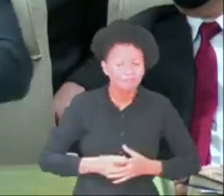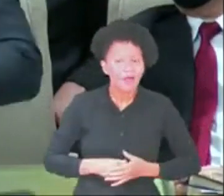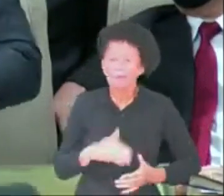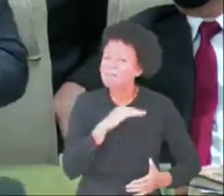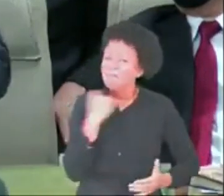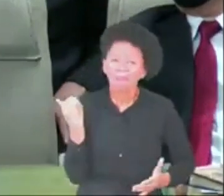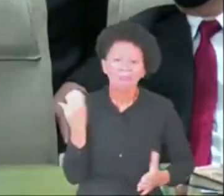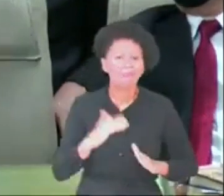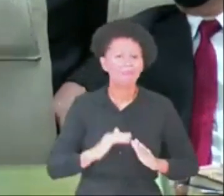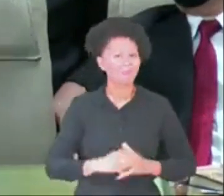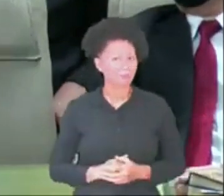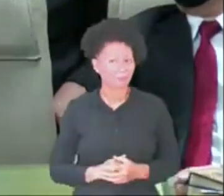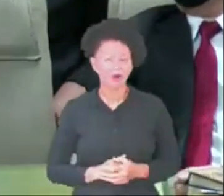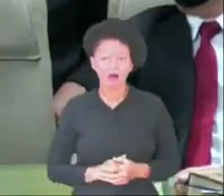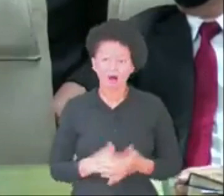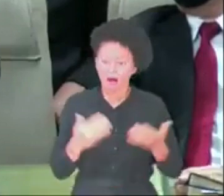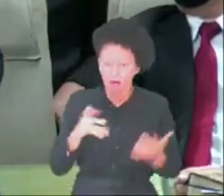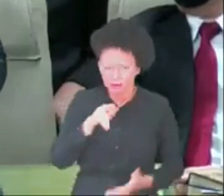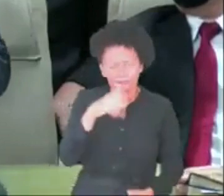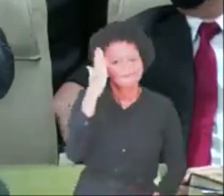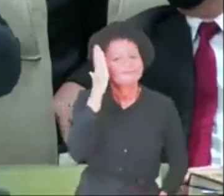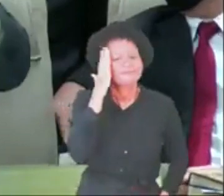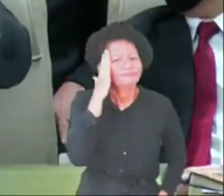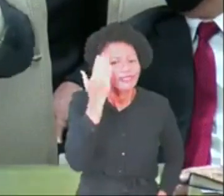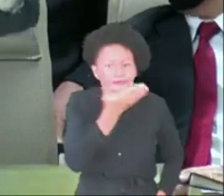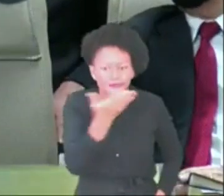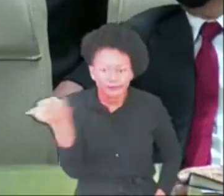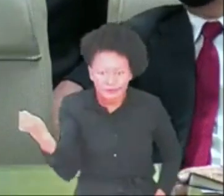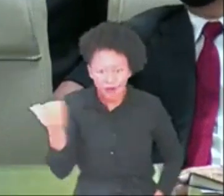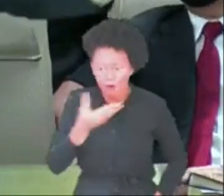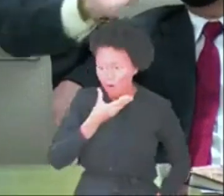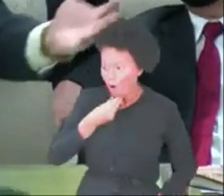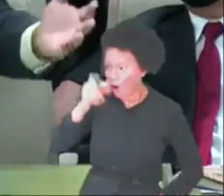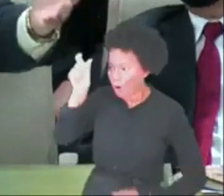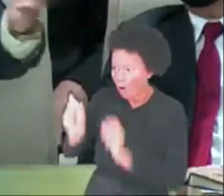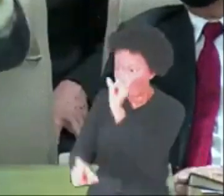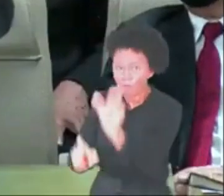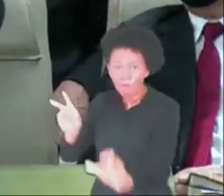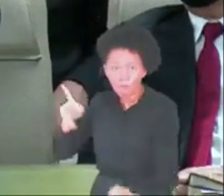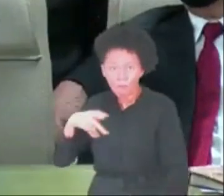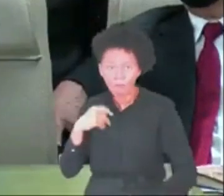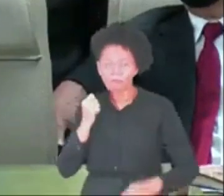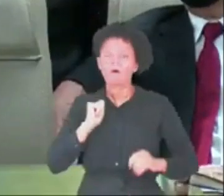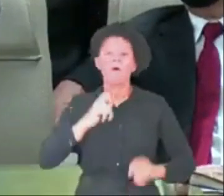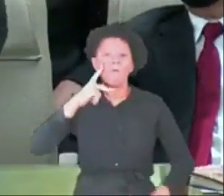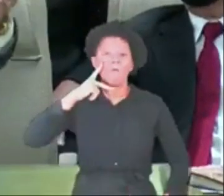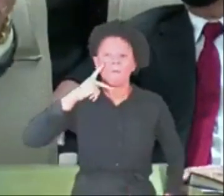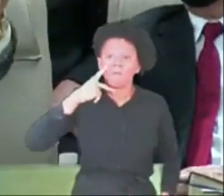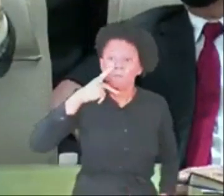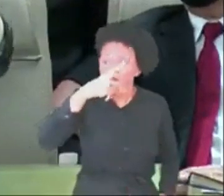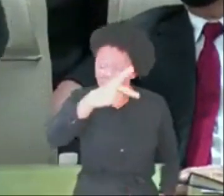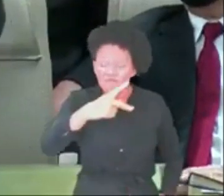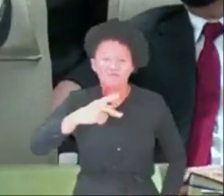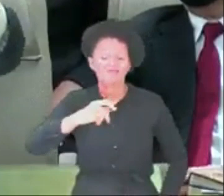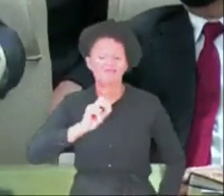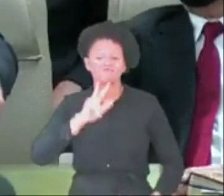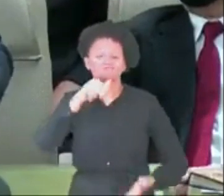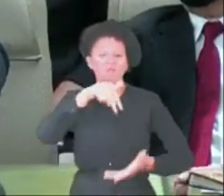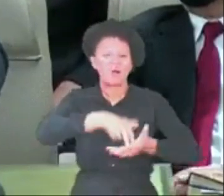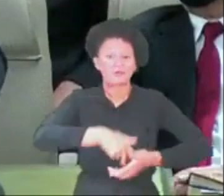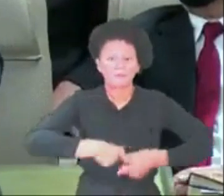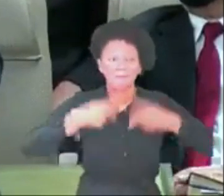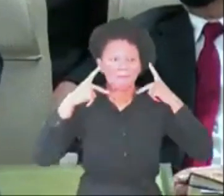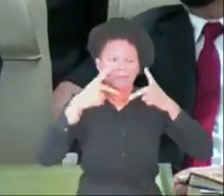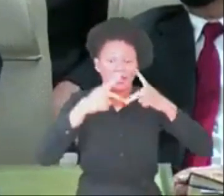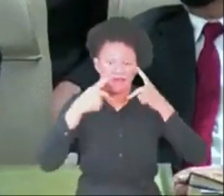Morrer. E os irmãos sabem que os profetas não podiam nem pregar, se um profeta fosse pregar a verdade de